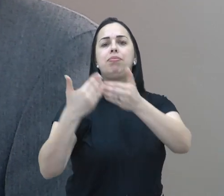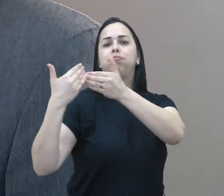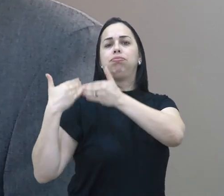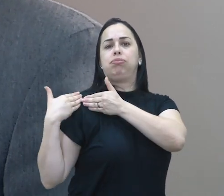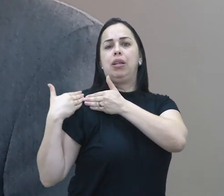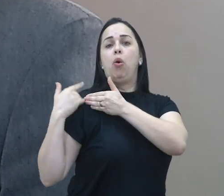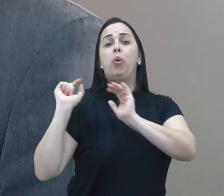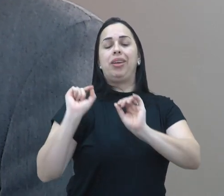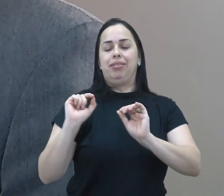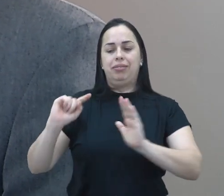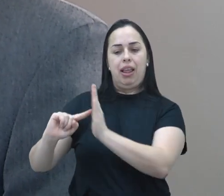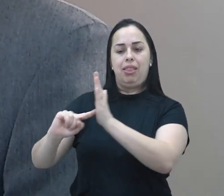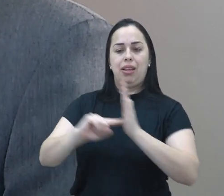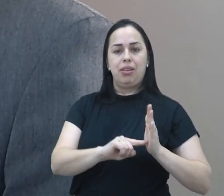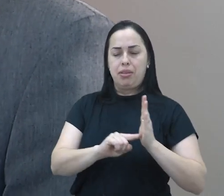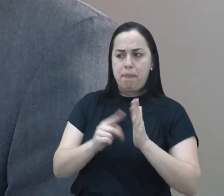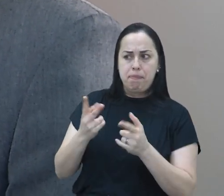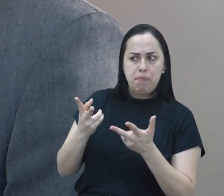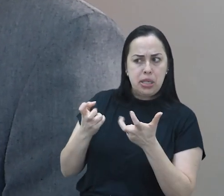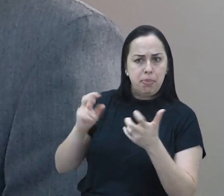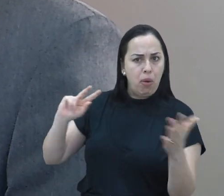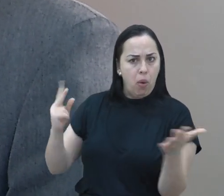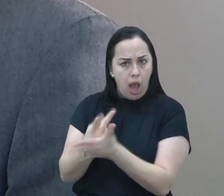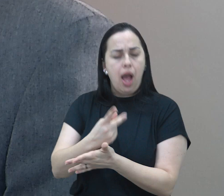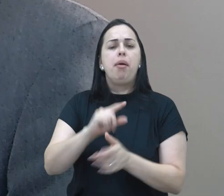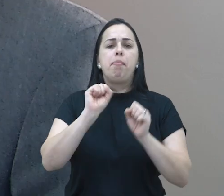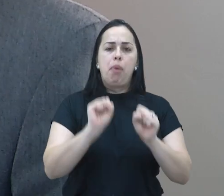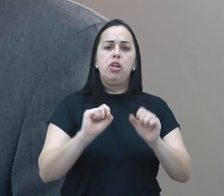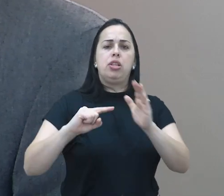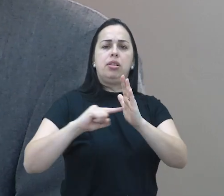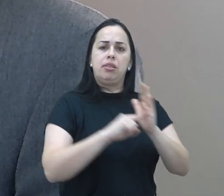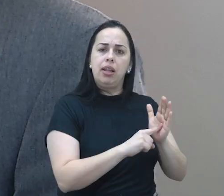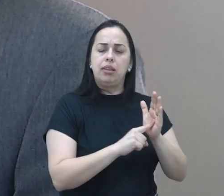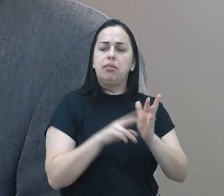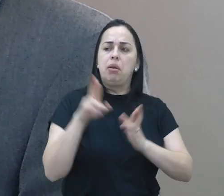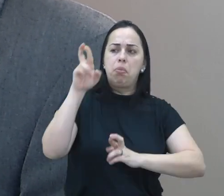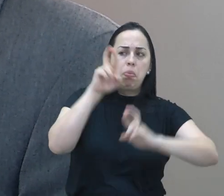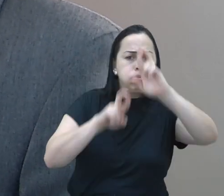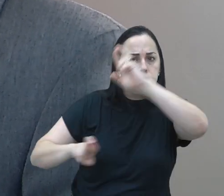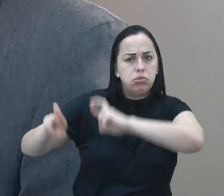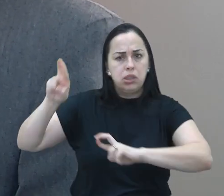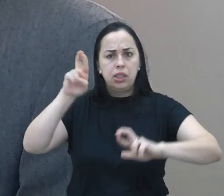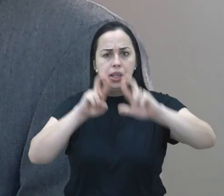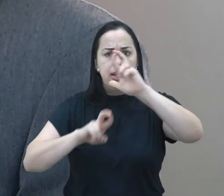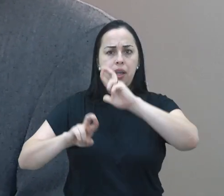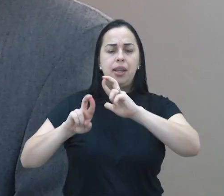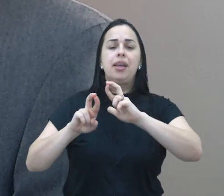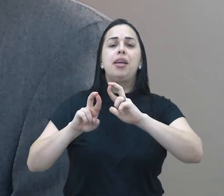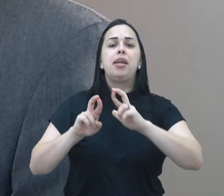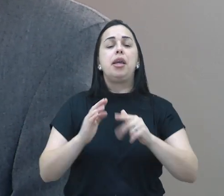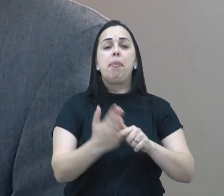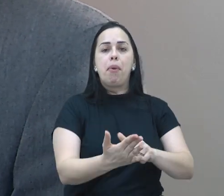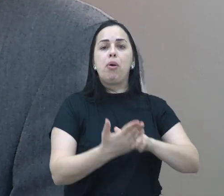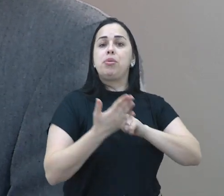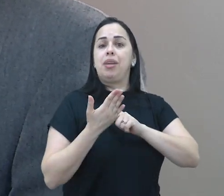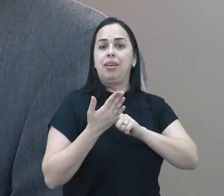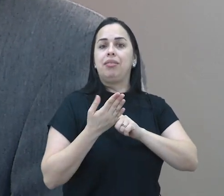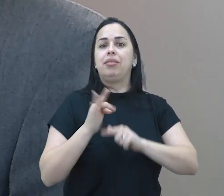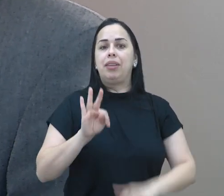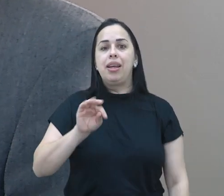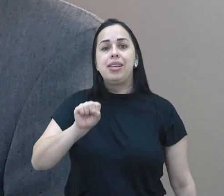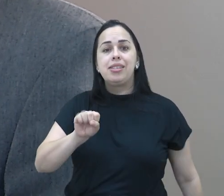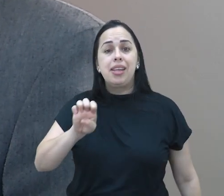elas também são responsáveis em denunciar as irregularidades, em verificar, estar acompanhando e